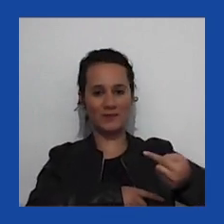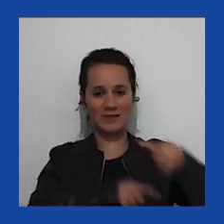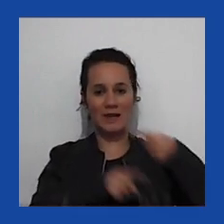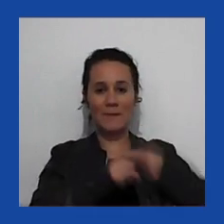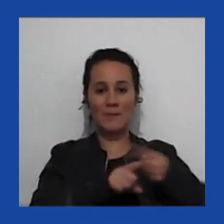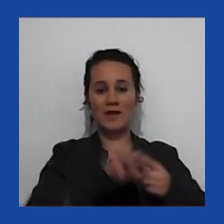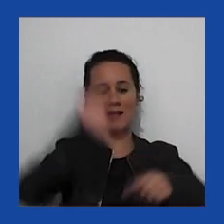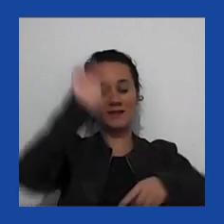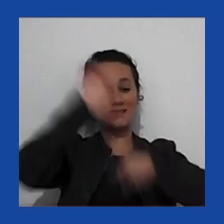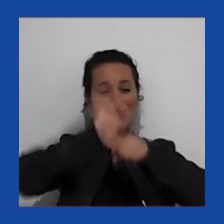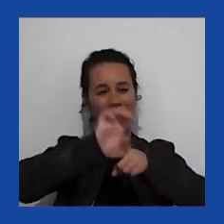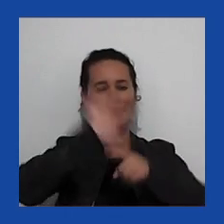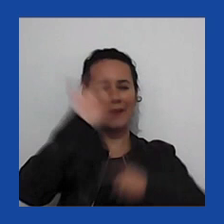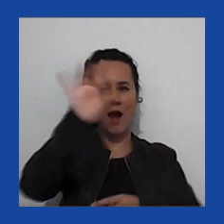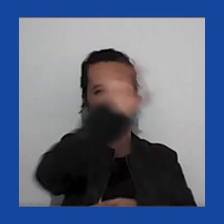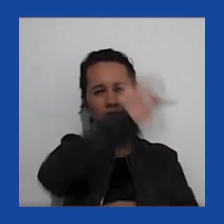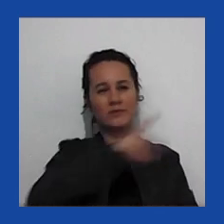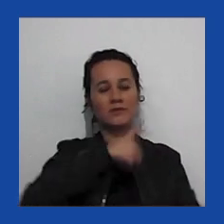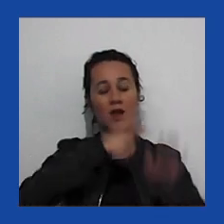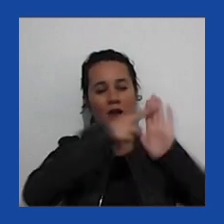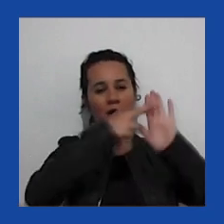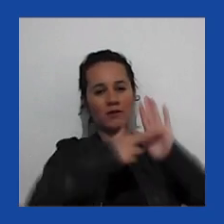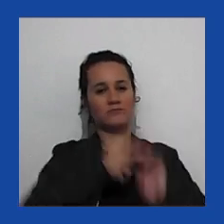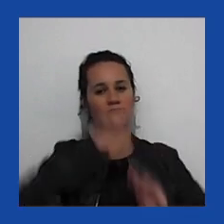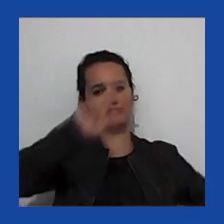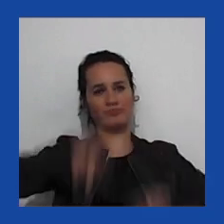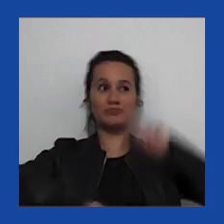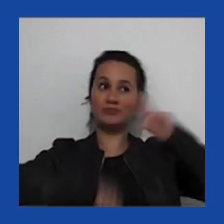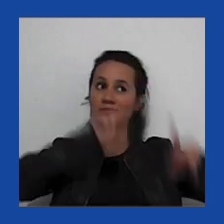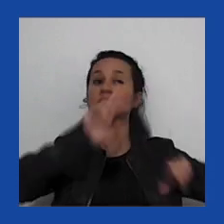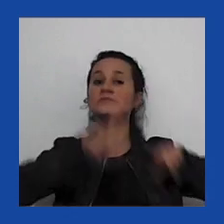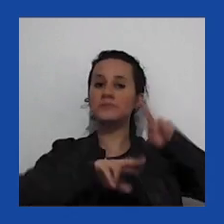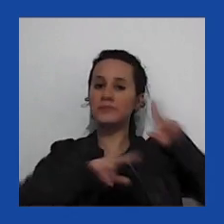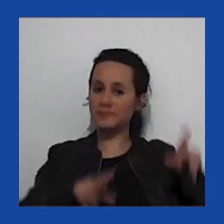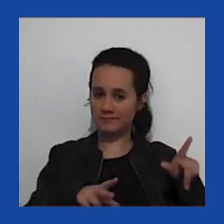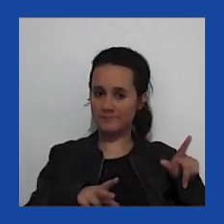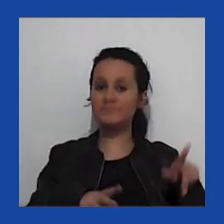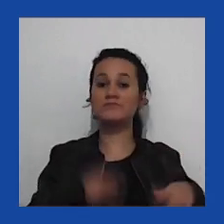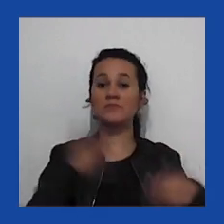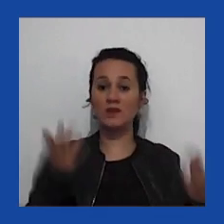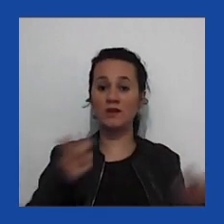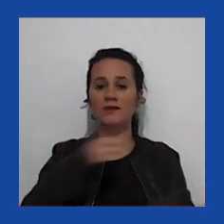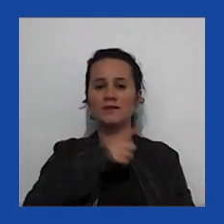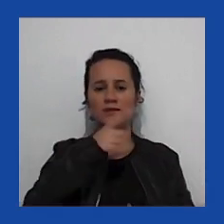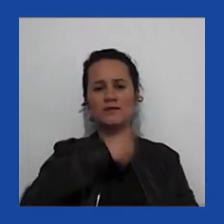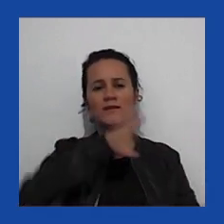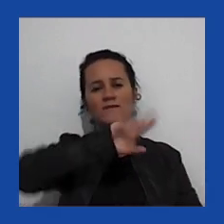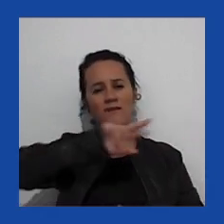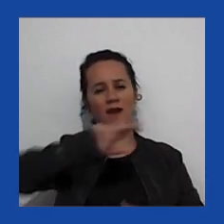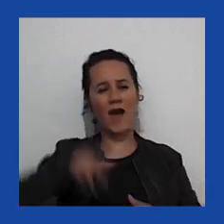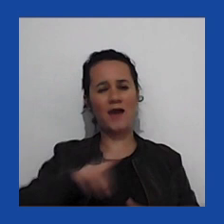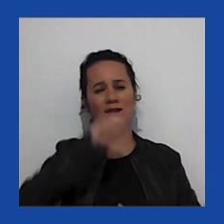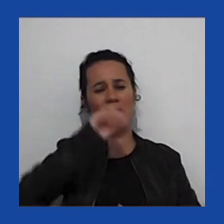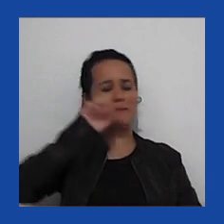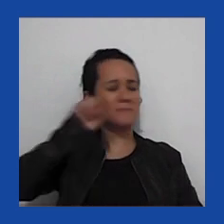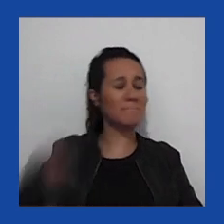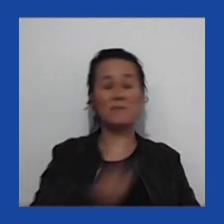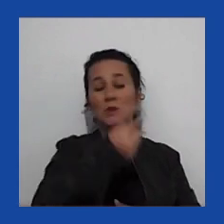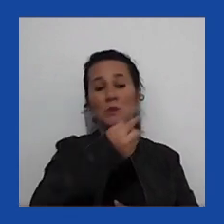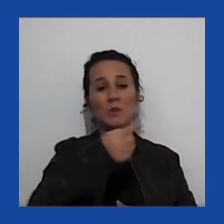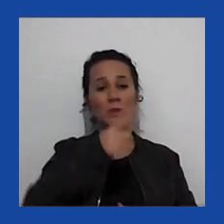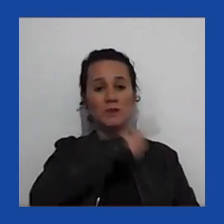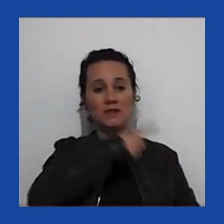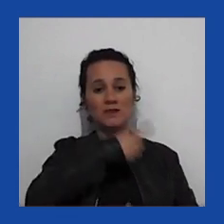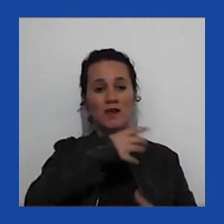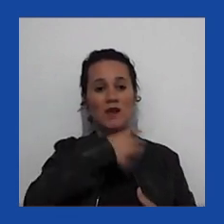tem regras diferentes e você tem 10 mil jurisdições eleitorais nos Estados